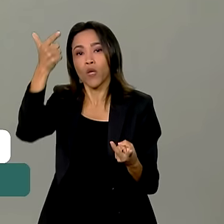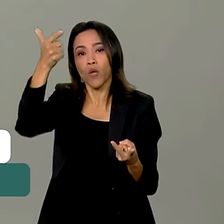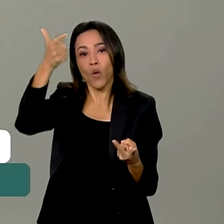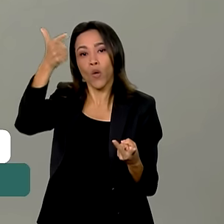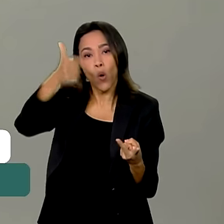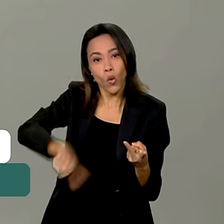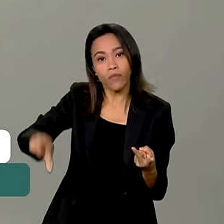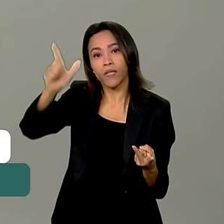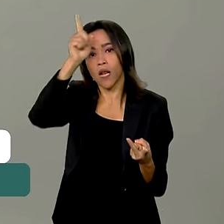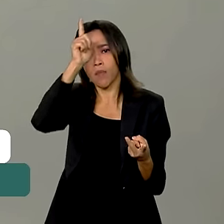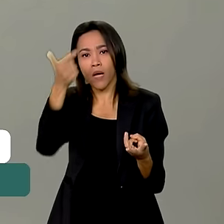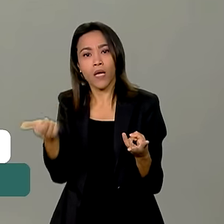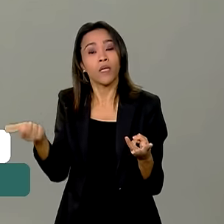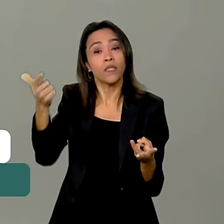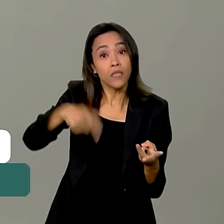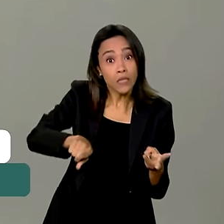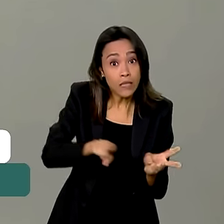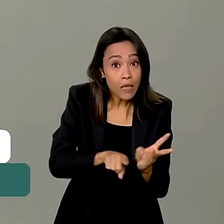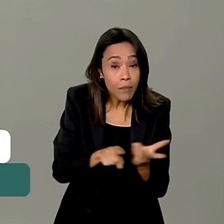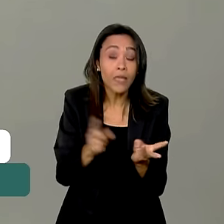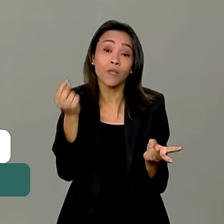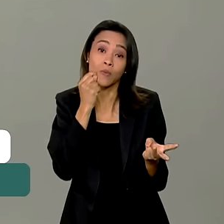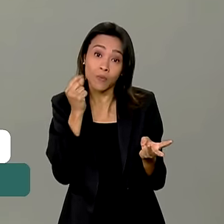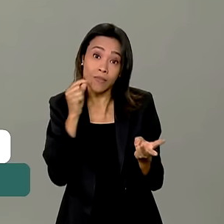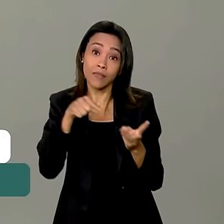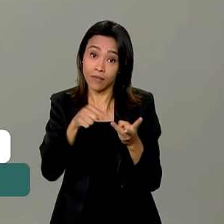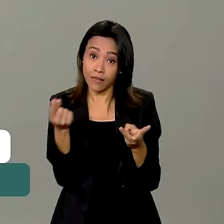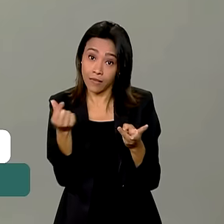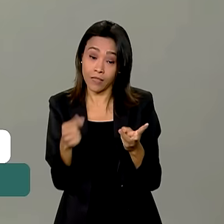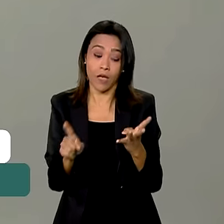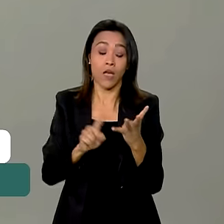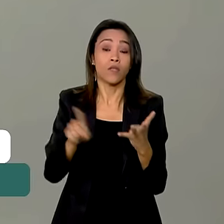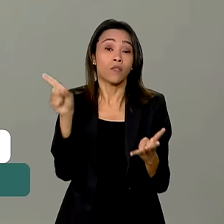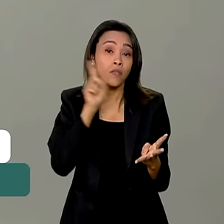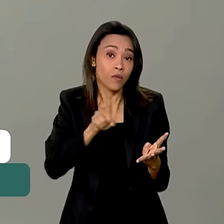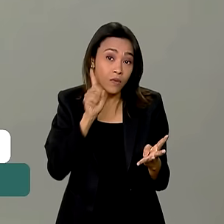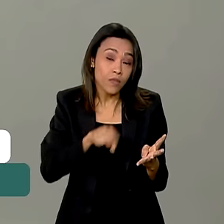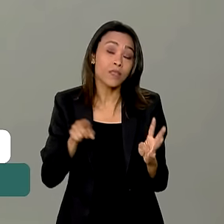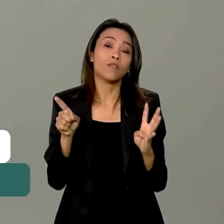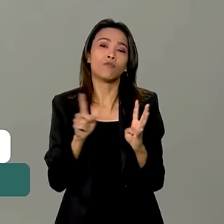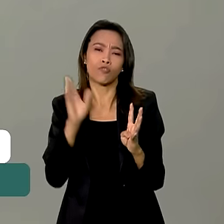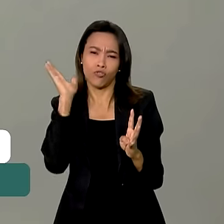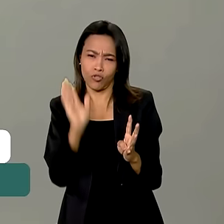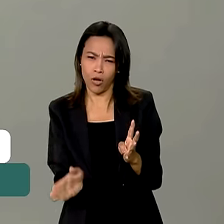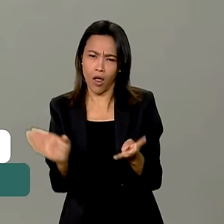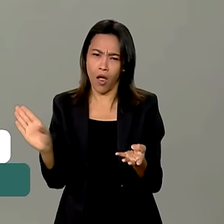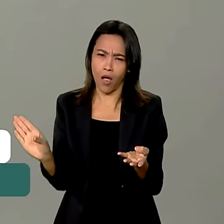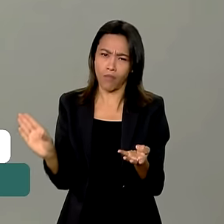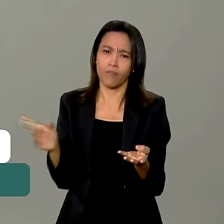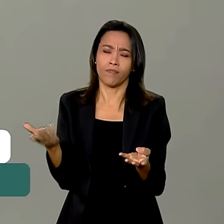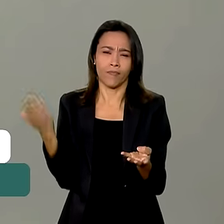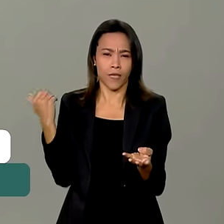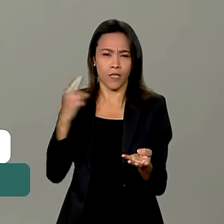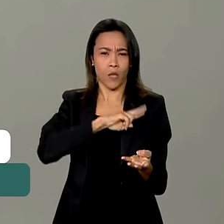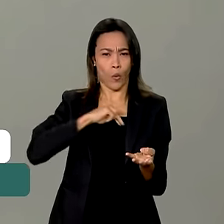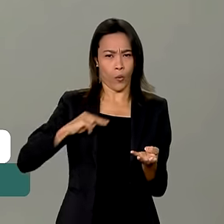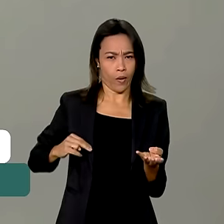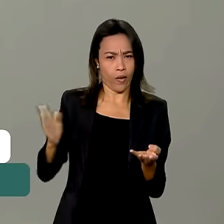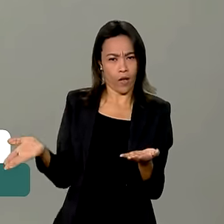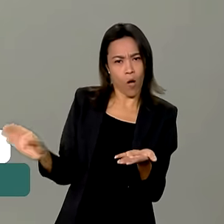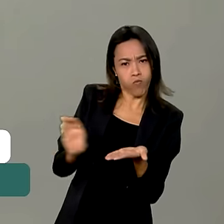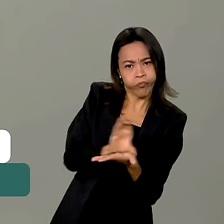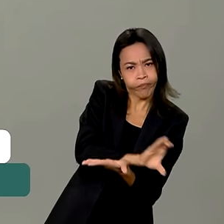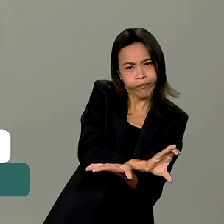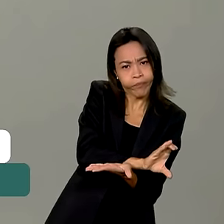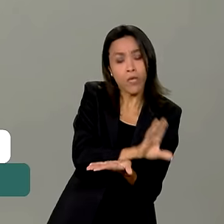Suíça, é uma pequena contribuição dos Estados Unidos, além das que já havia da Noruega. E estamos com um